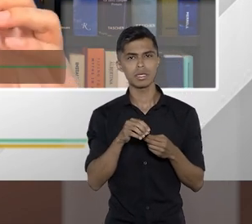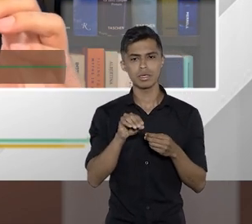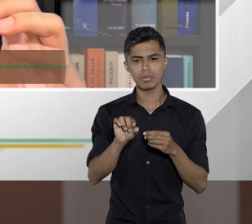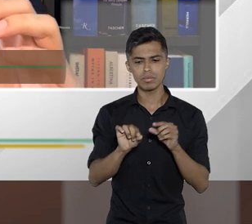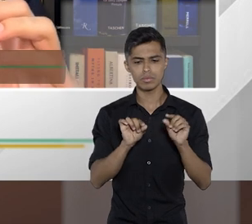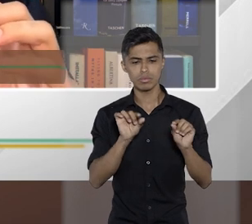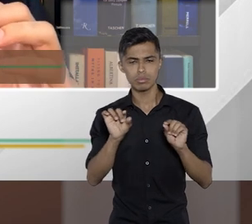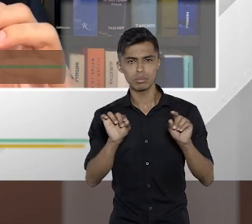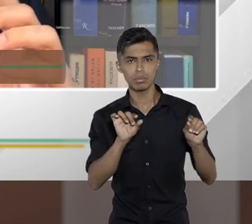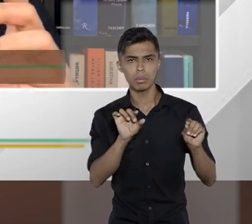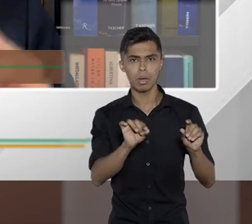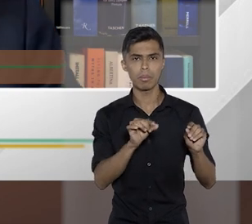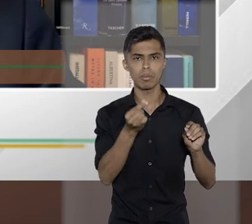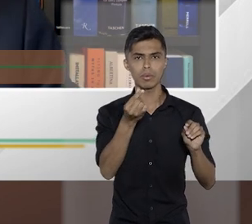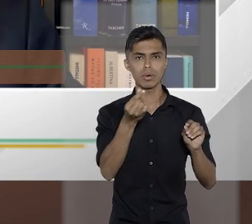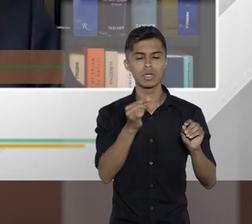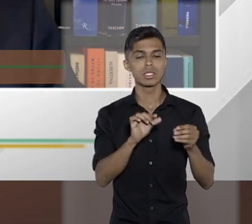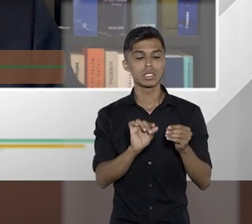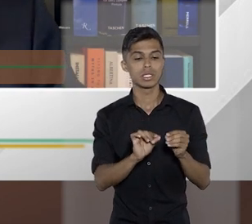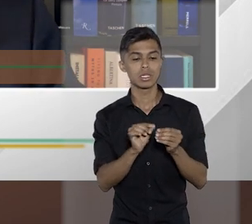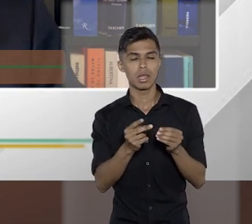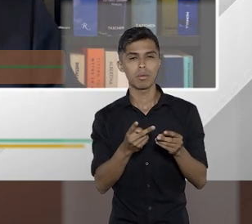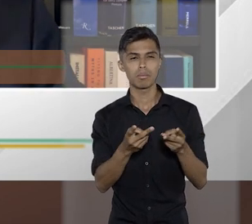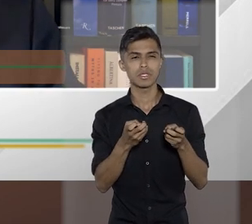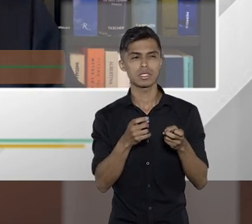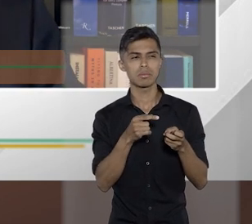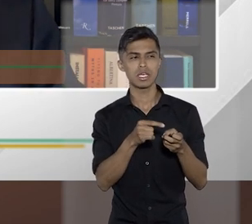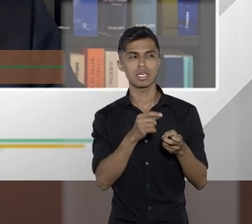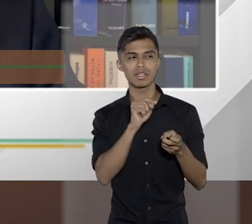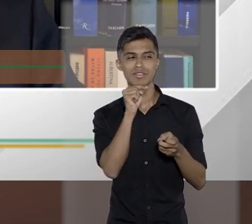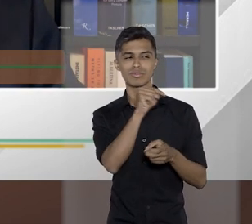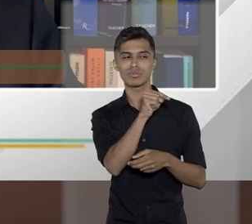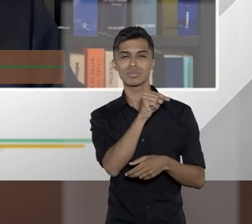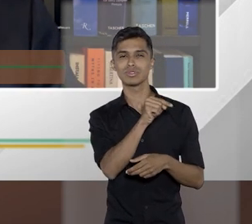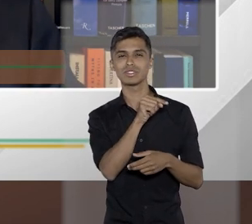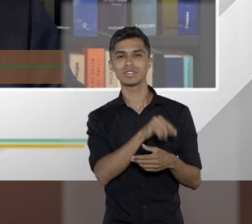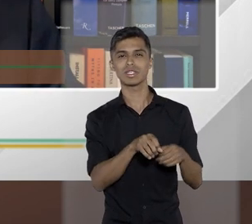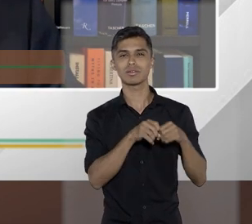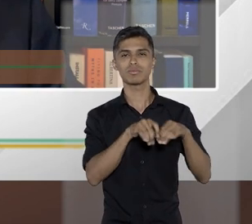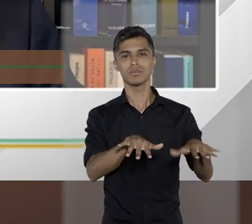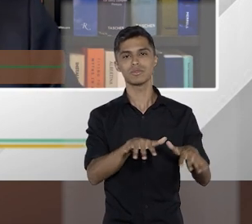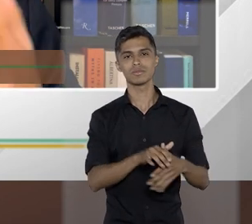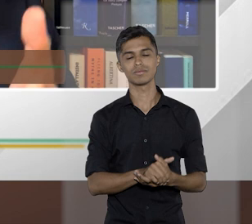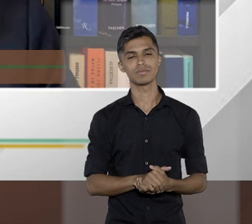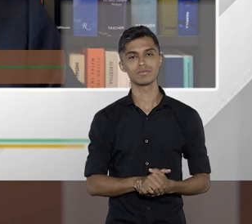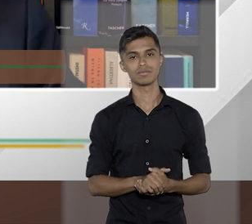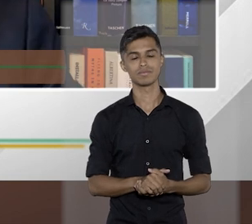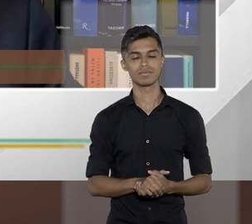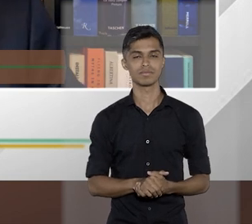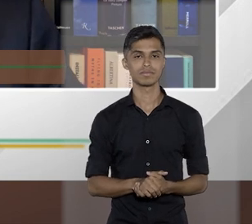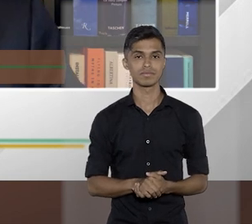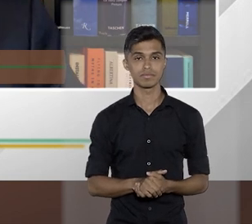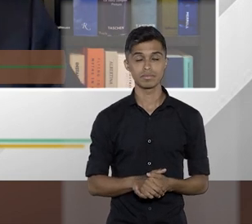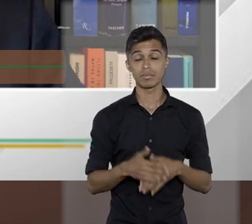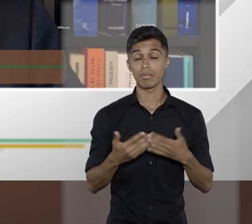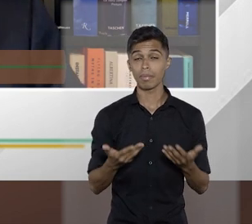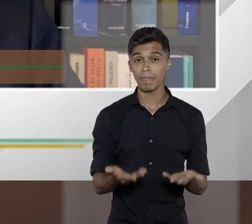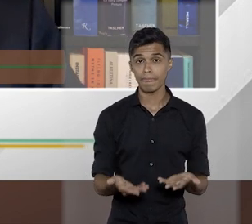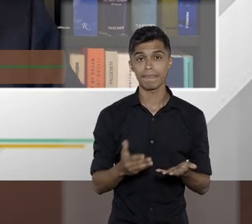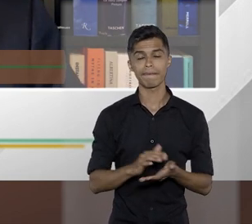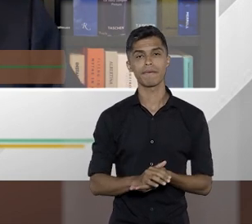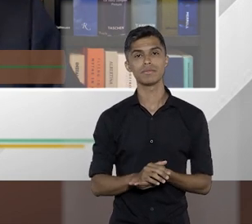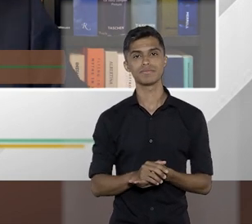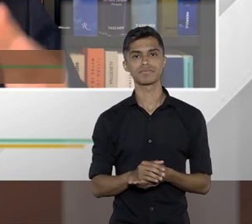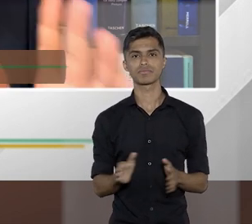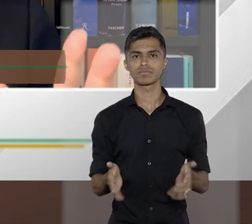encontrar qual foi efetivamente o local desse vazamento. E nesse caso especificamente dos